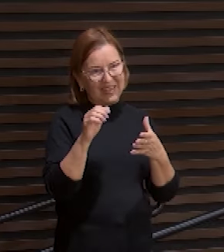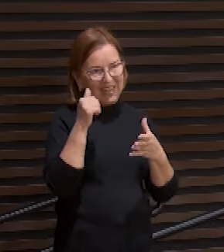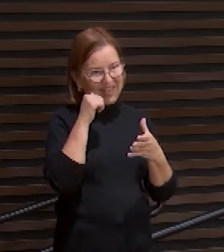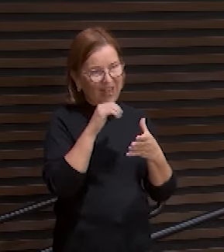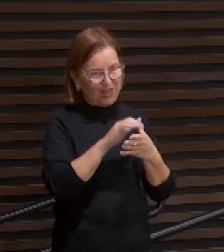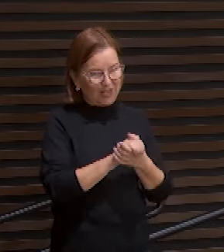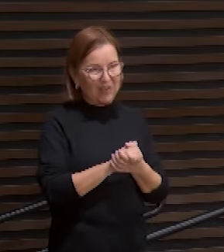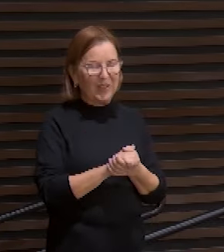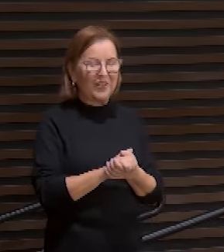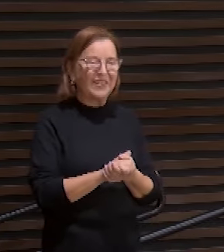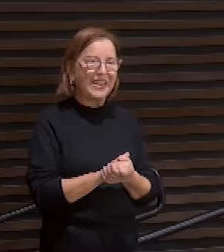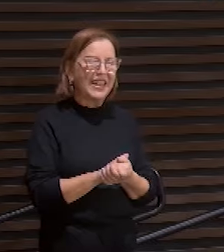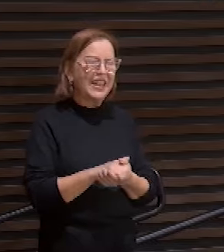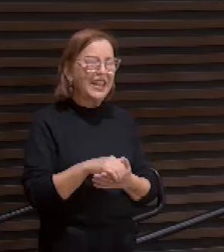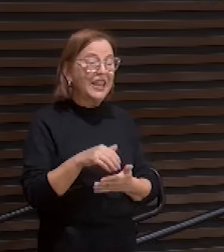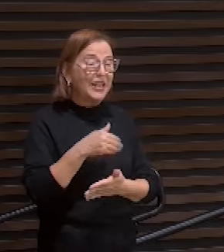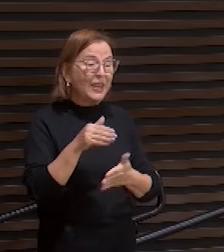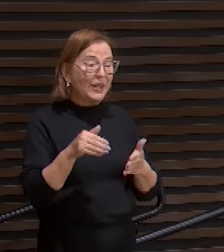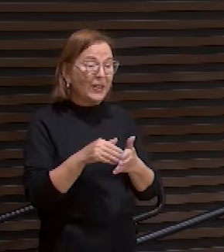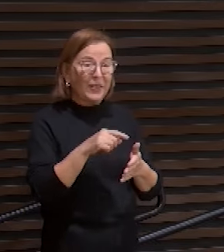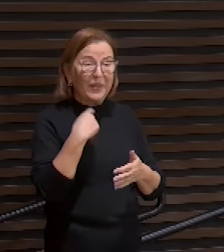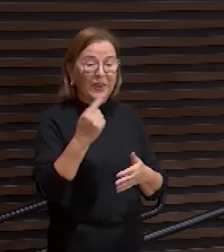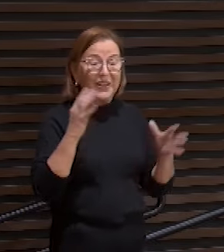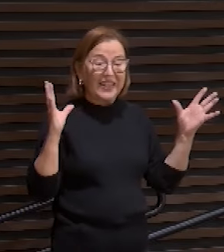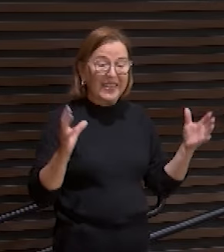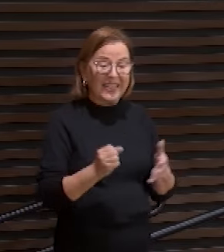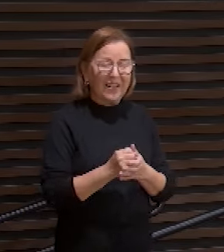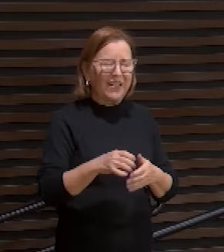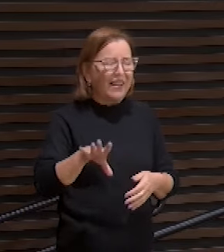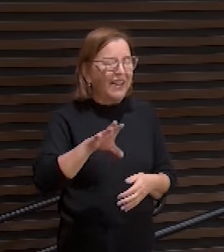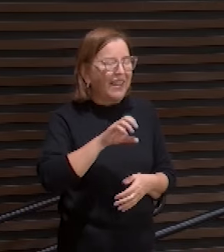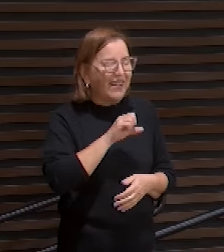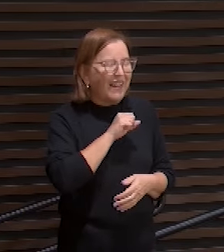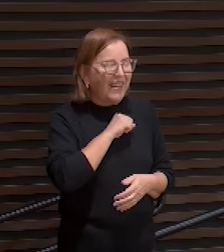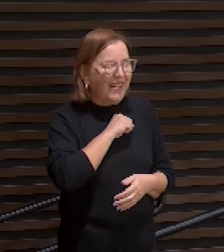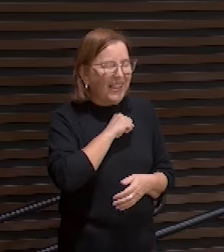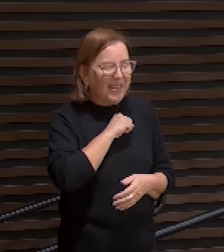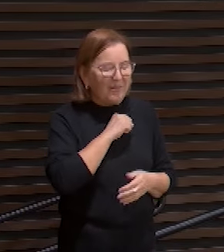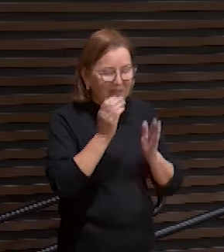salvos o amamos e adoramos e ele se deleita nisso